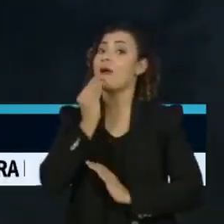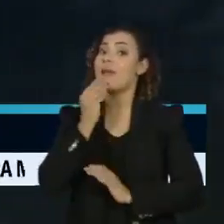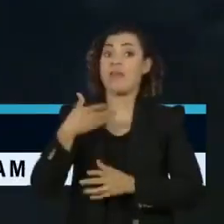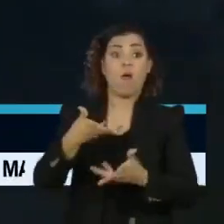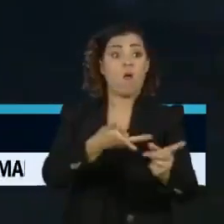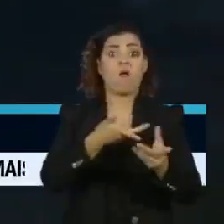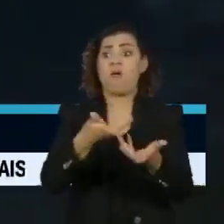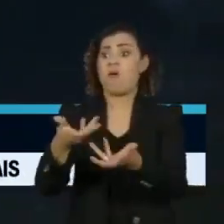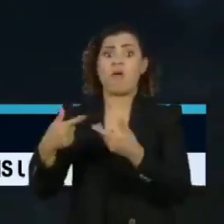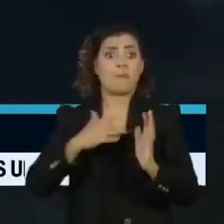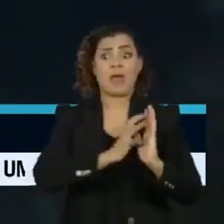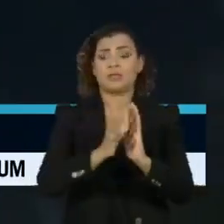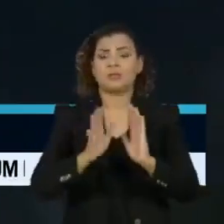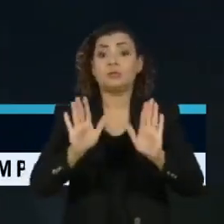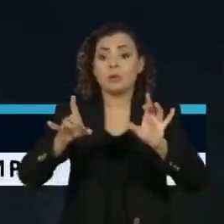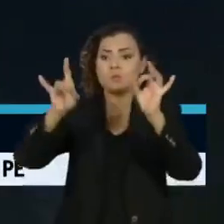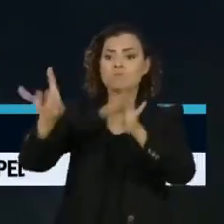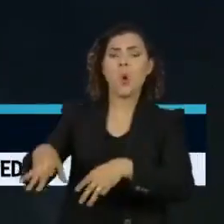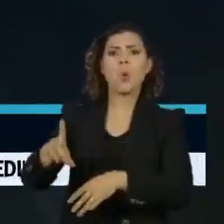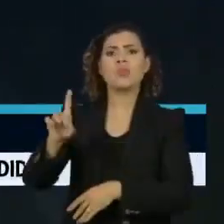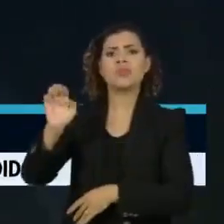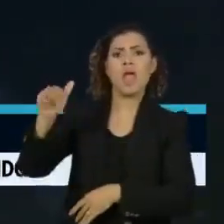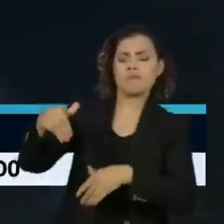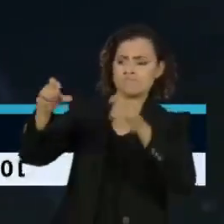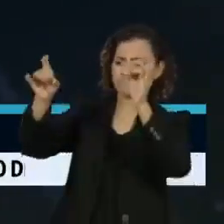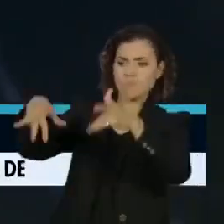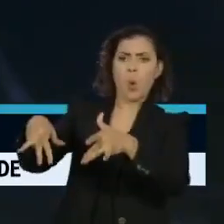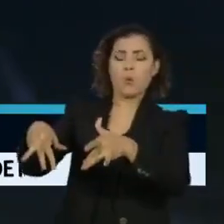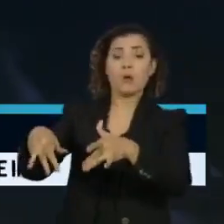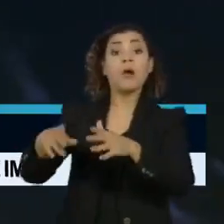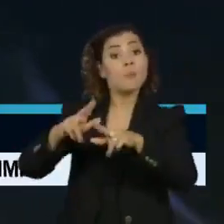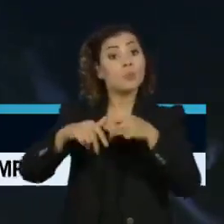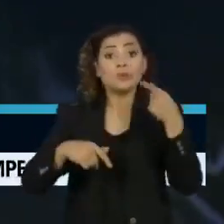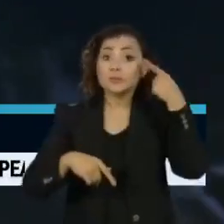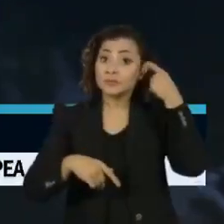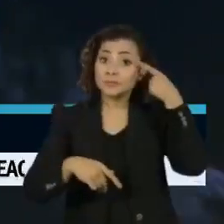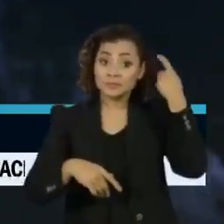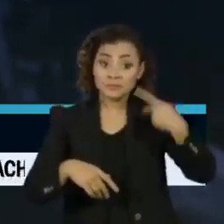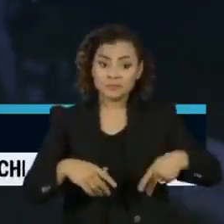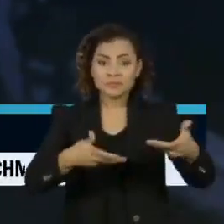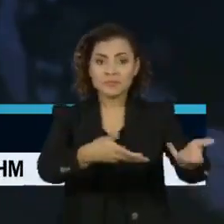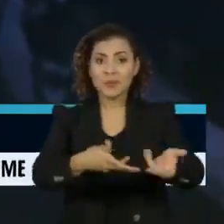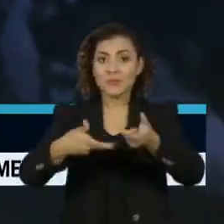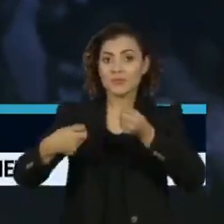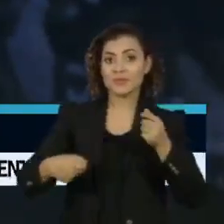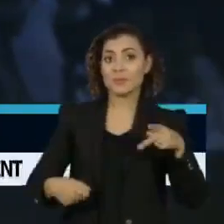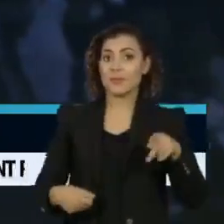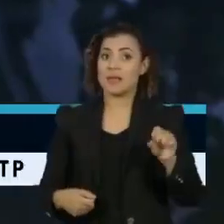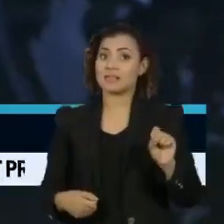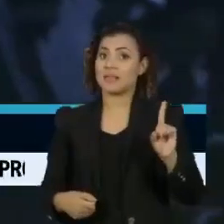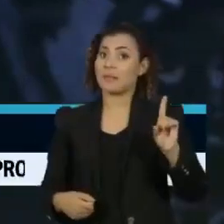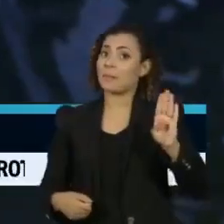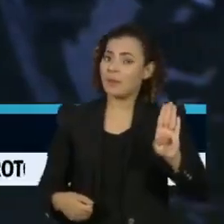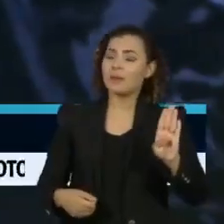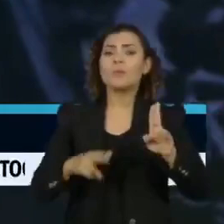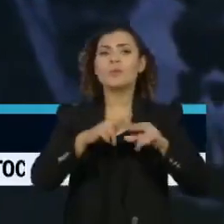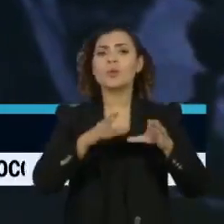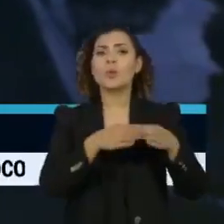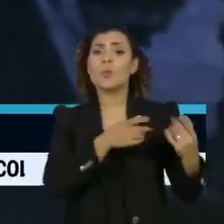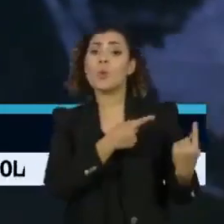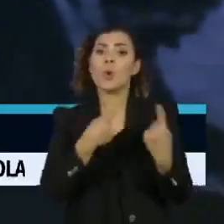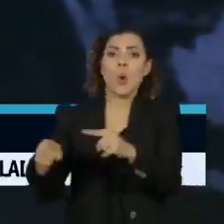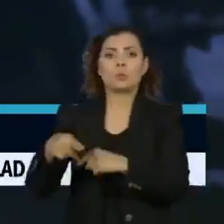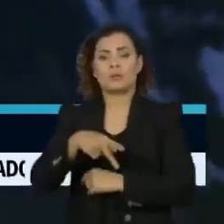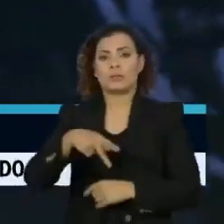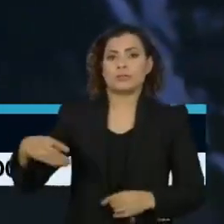Horas após anunciar sua saída do DEM, o PSDB fez o convite para ele ingressar na legenda. Maia busca um grupo de oposição